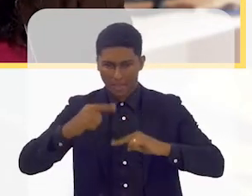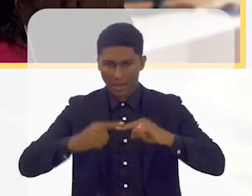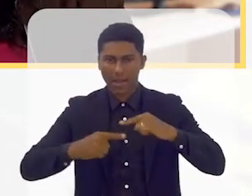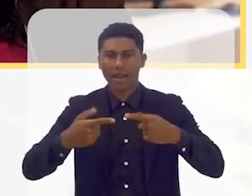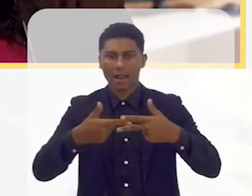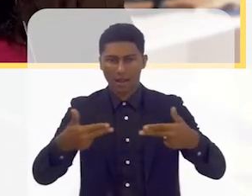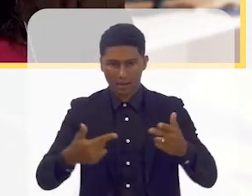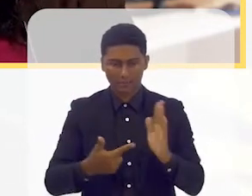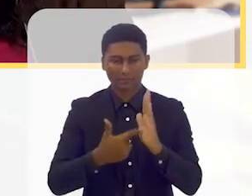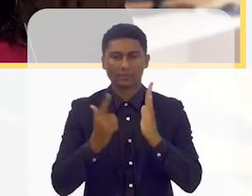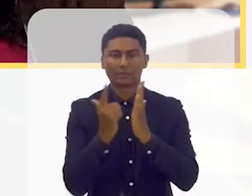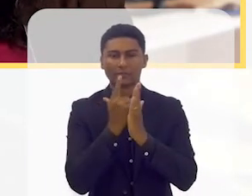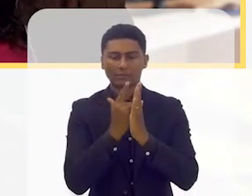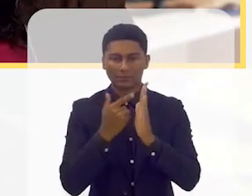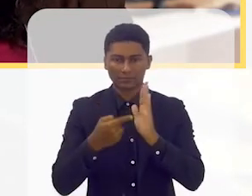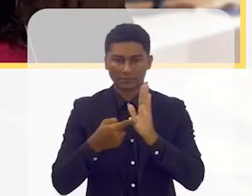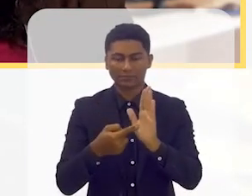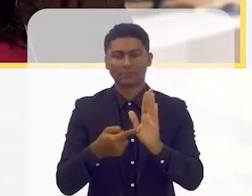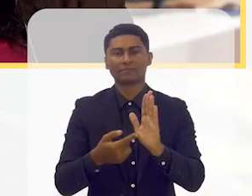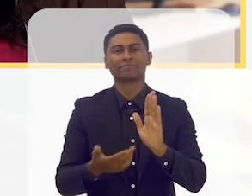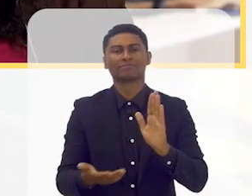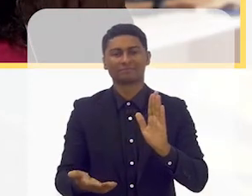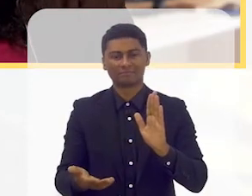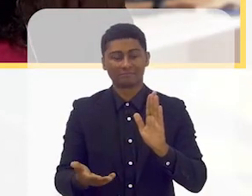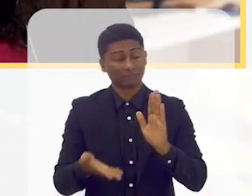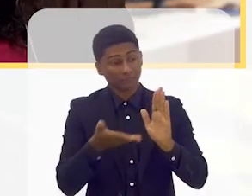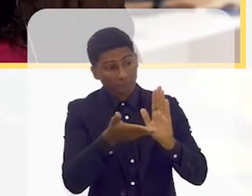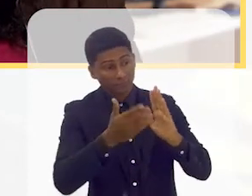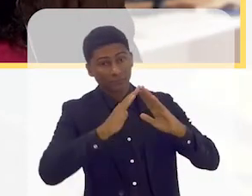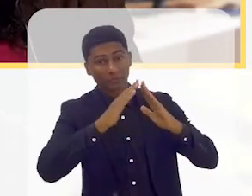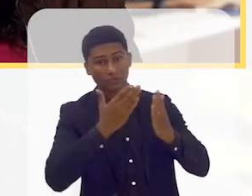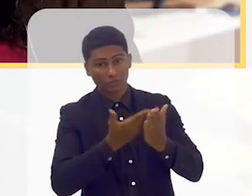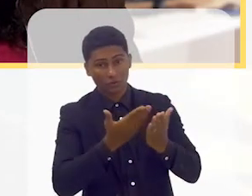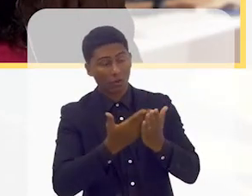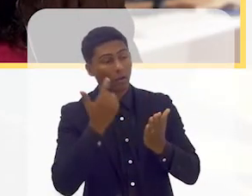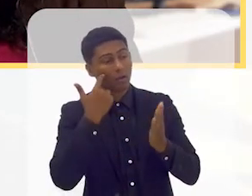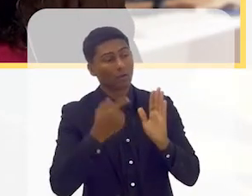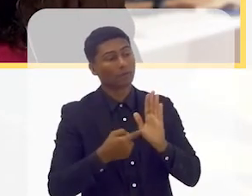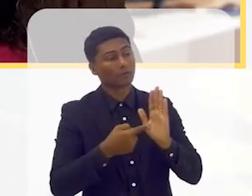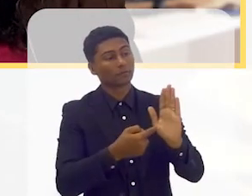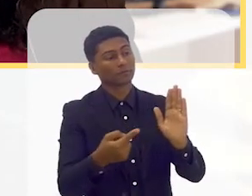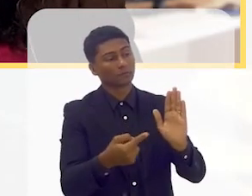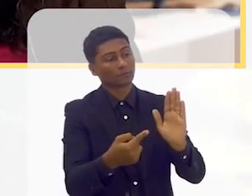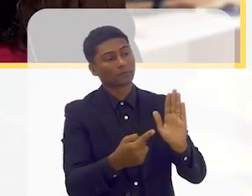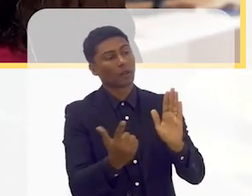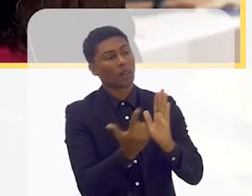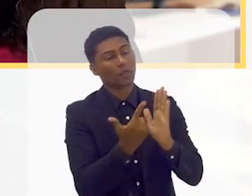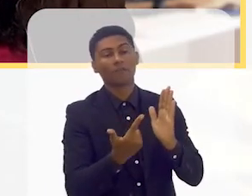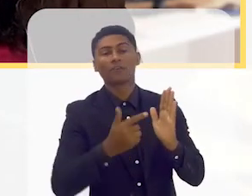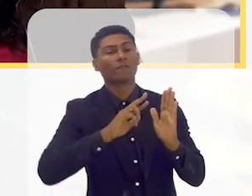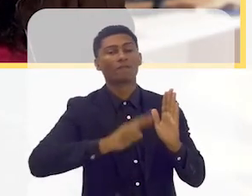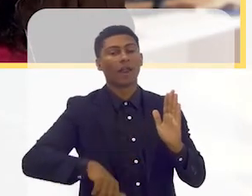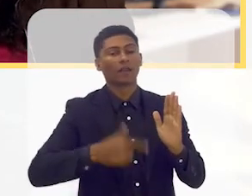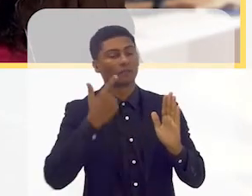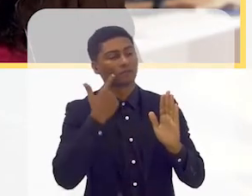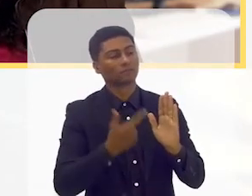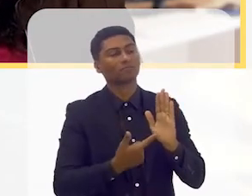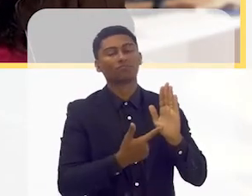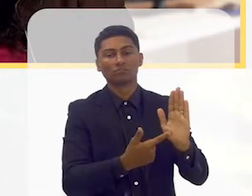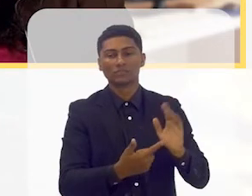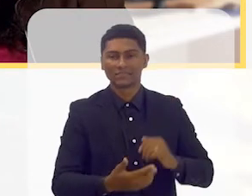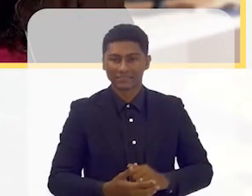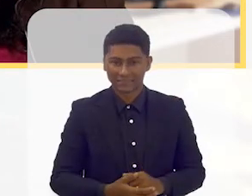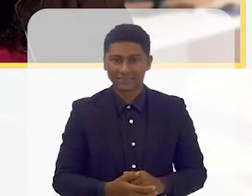muito importante um produto até à escola que é diferente e é um produto que causa